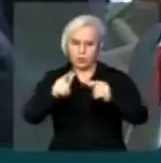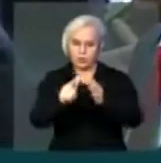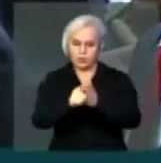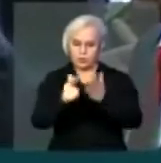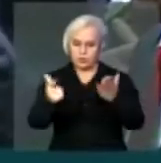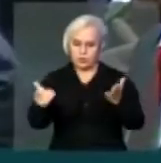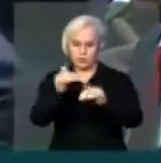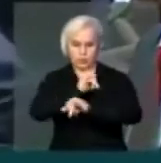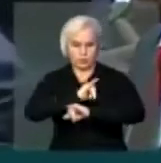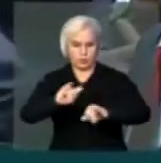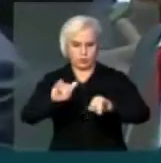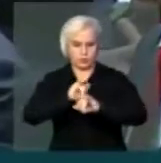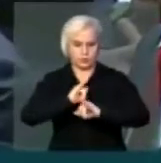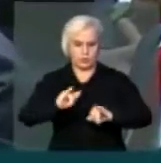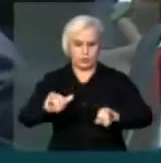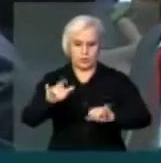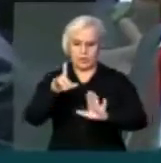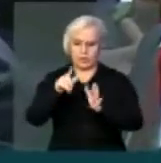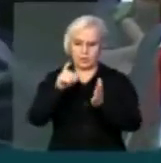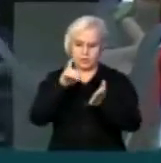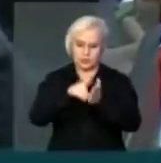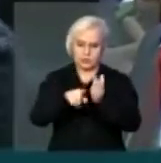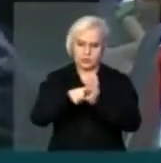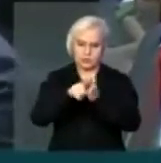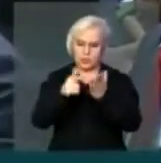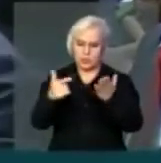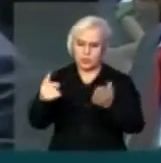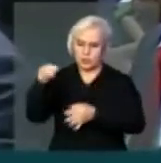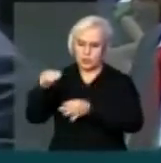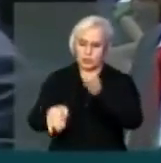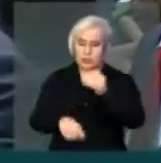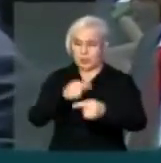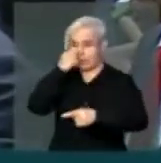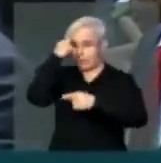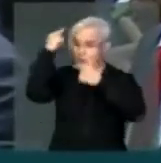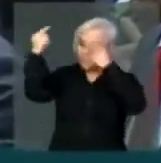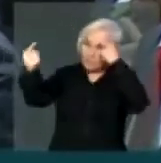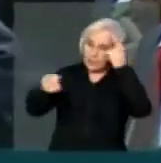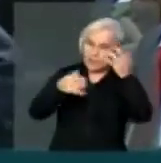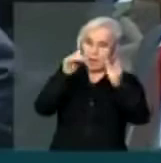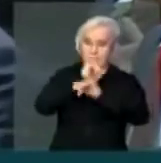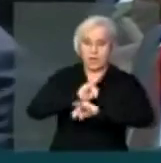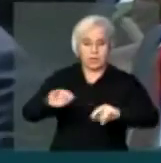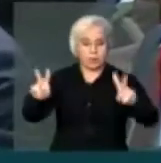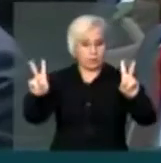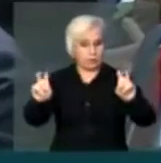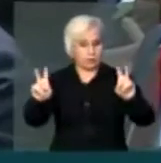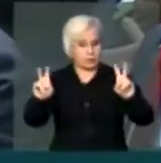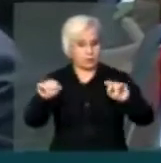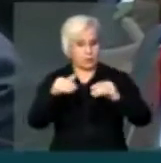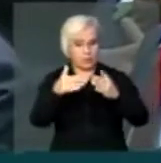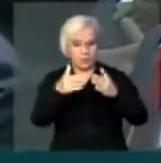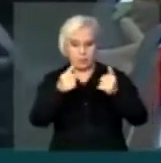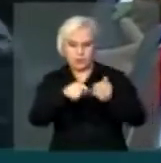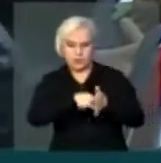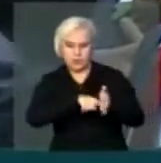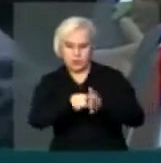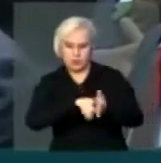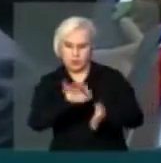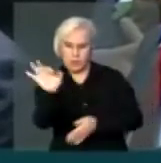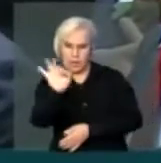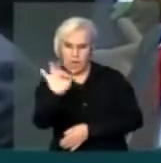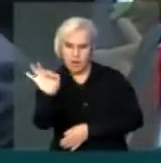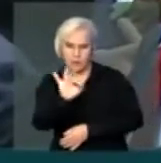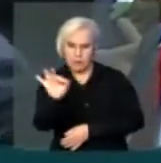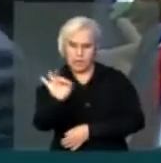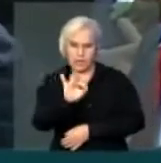e os diários oficiais do Judiciário inventaram essa notícia, não há esse pedido de investigação, não